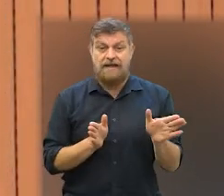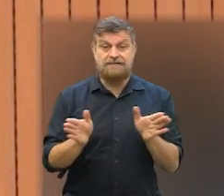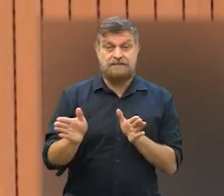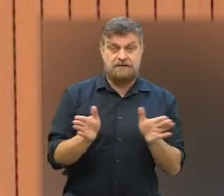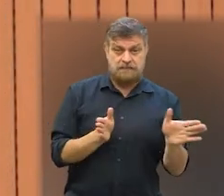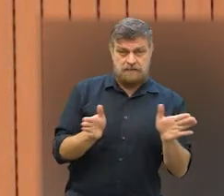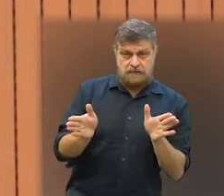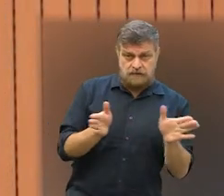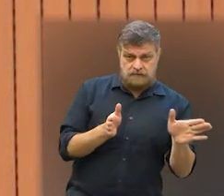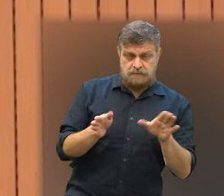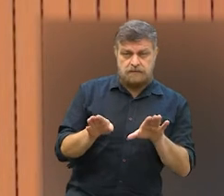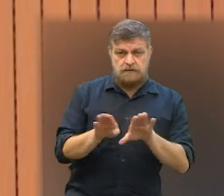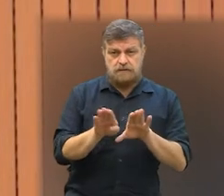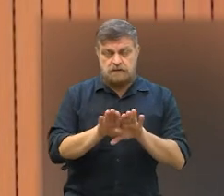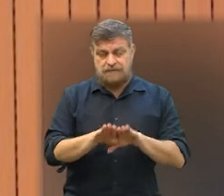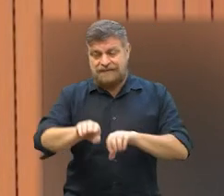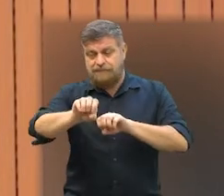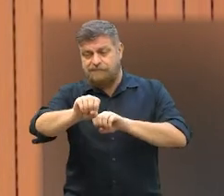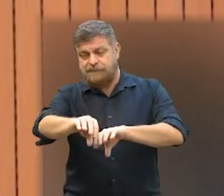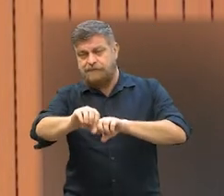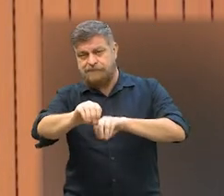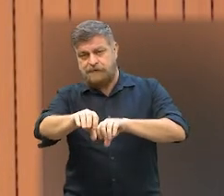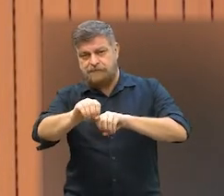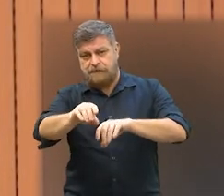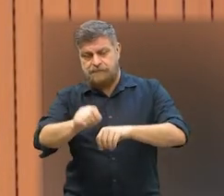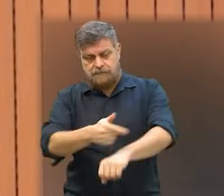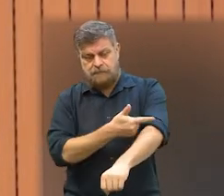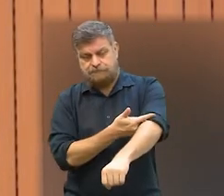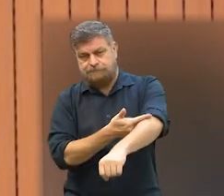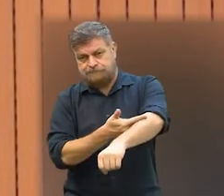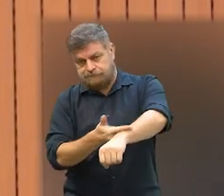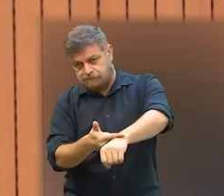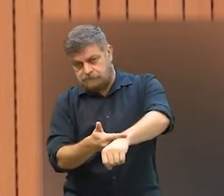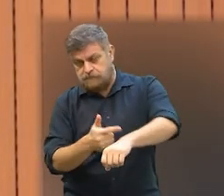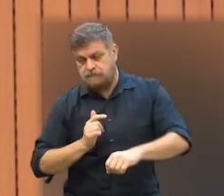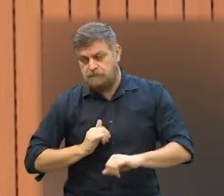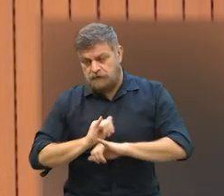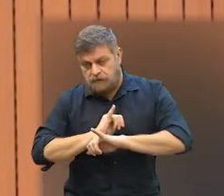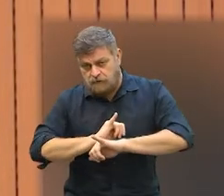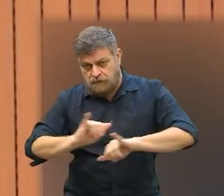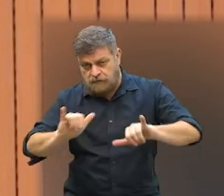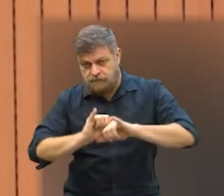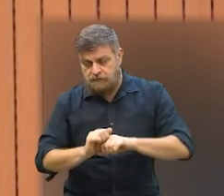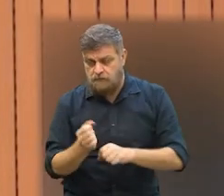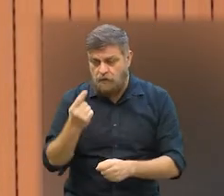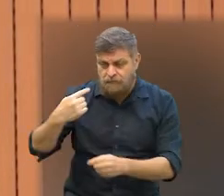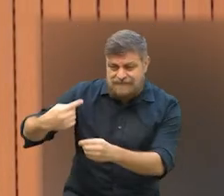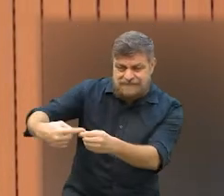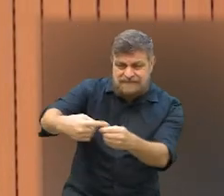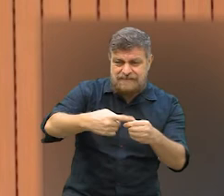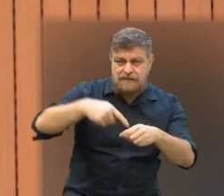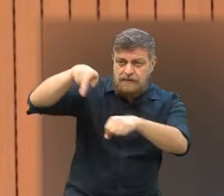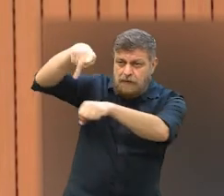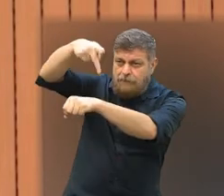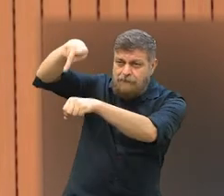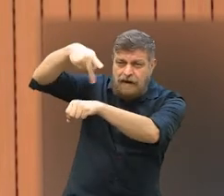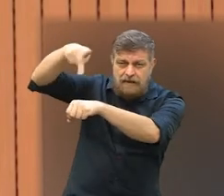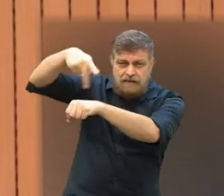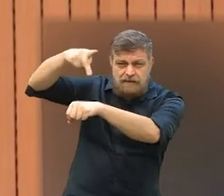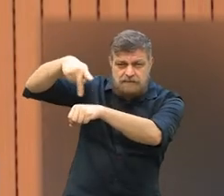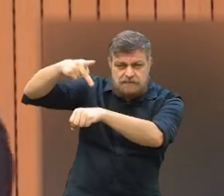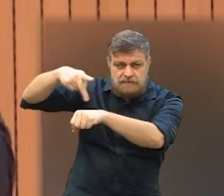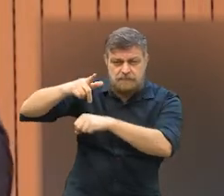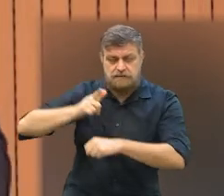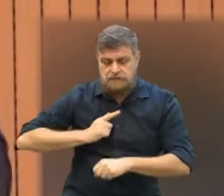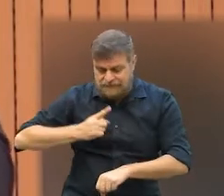acessibilidade, da questão educacional. Eu digo muito isso, que em algumas cidades, em alguns países,